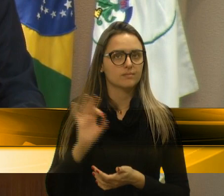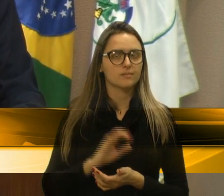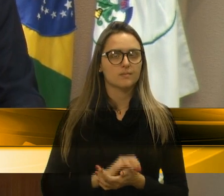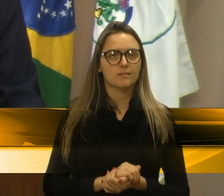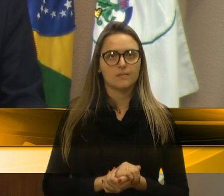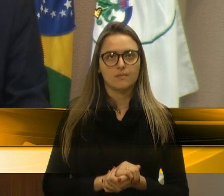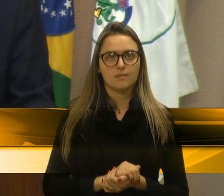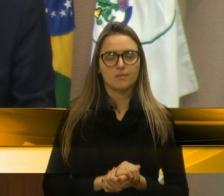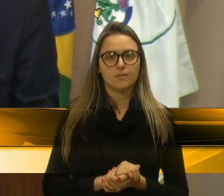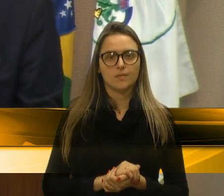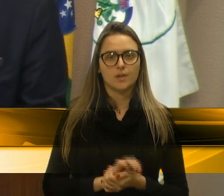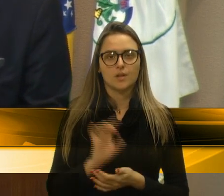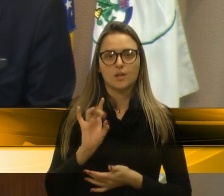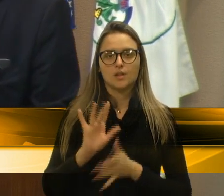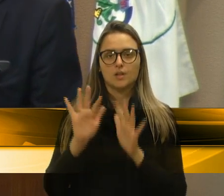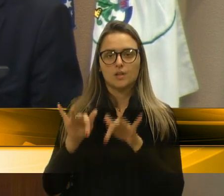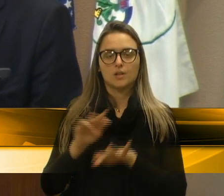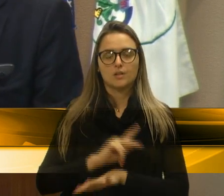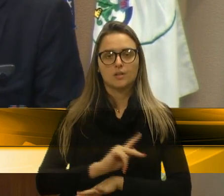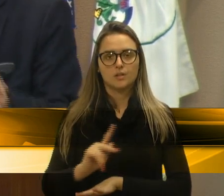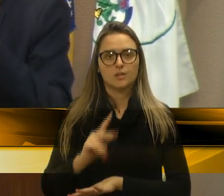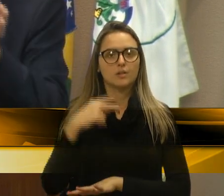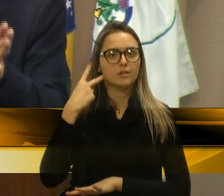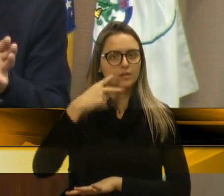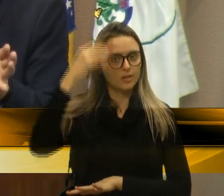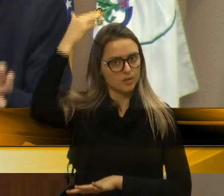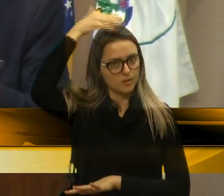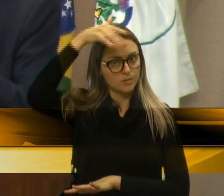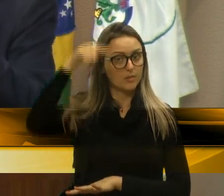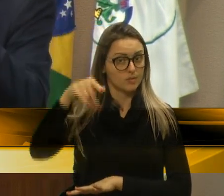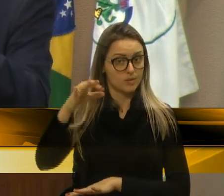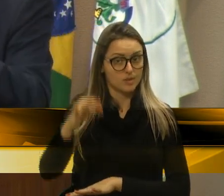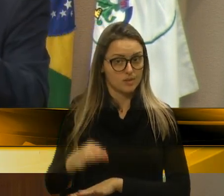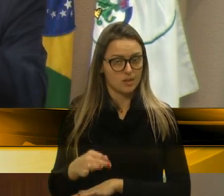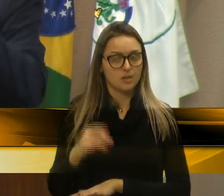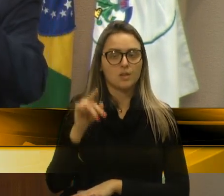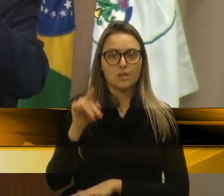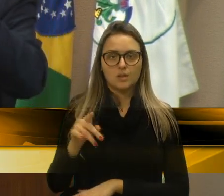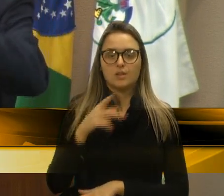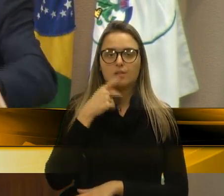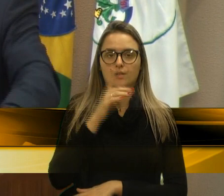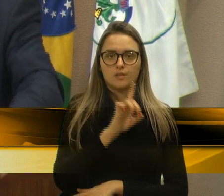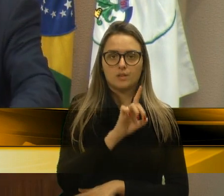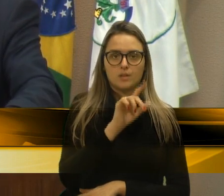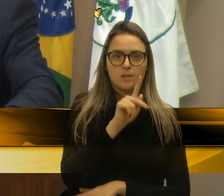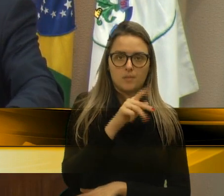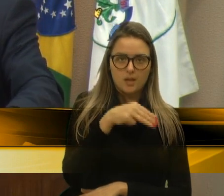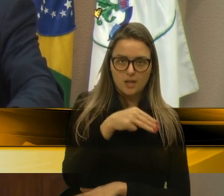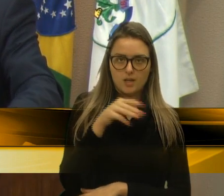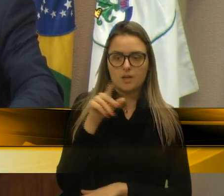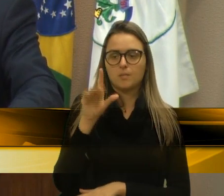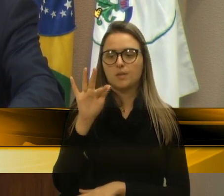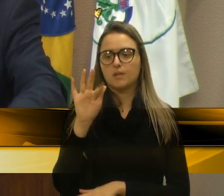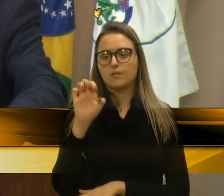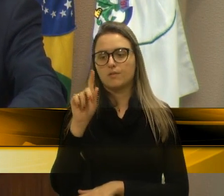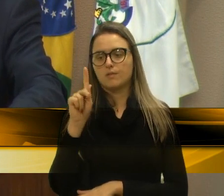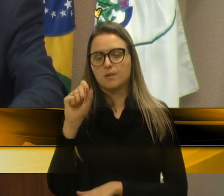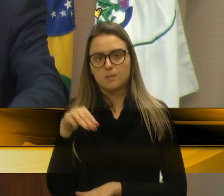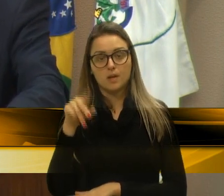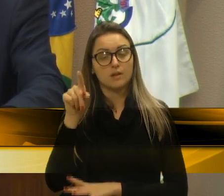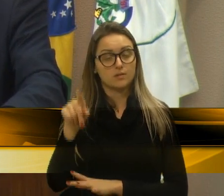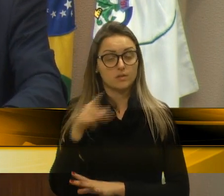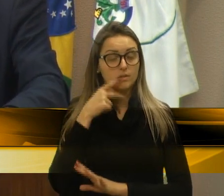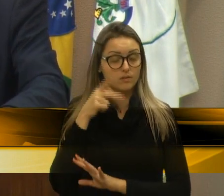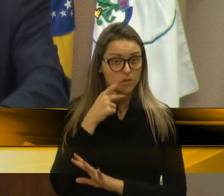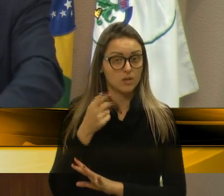Para concluir, senhor presidente, vereador Tomé, é isso aí, você falou em DPM, FEPAM, muito bem lembrado, a gente